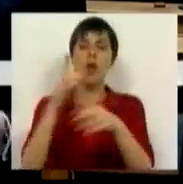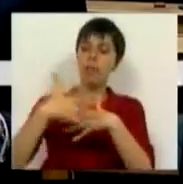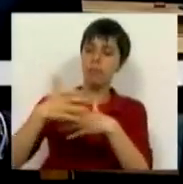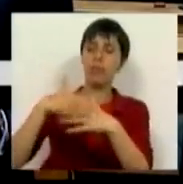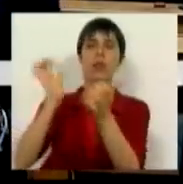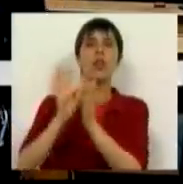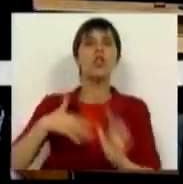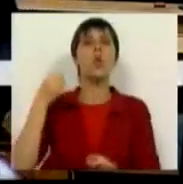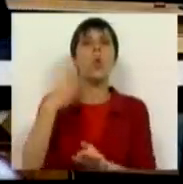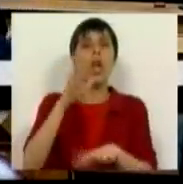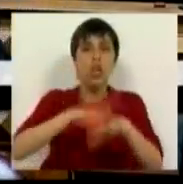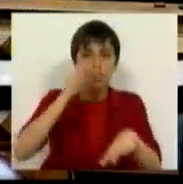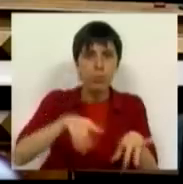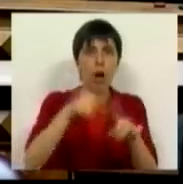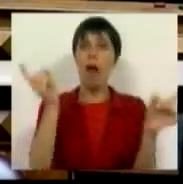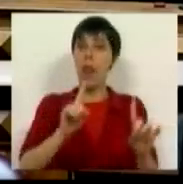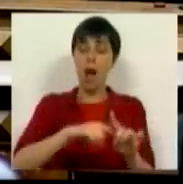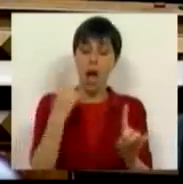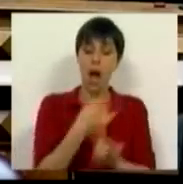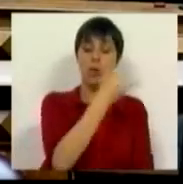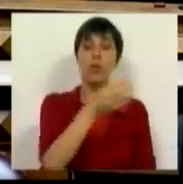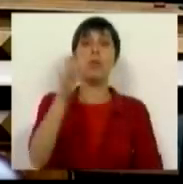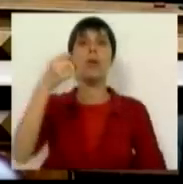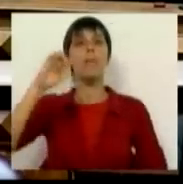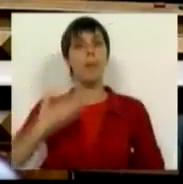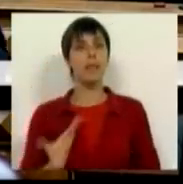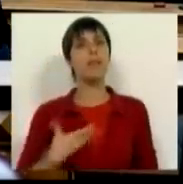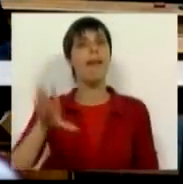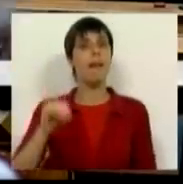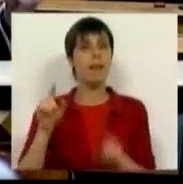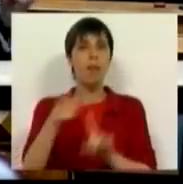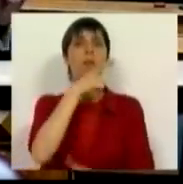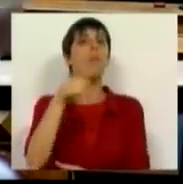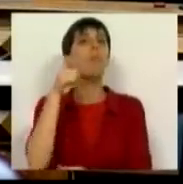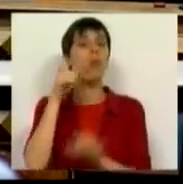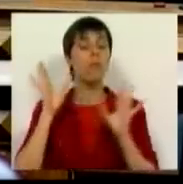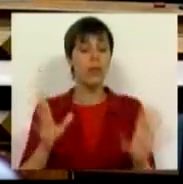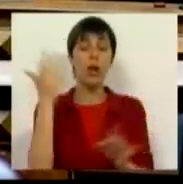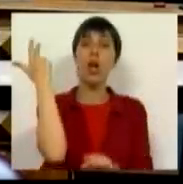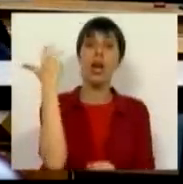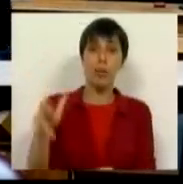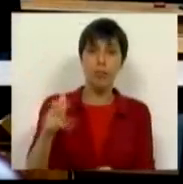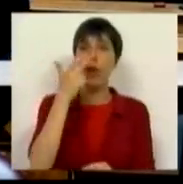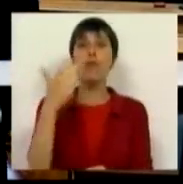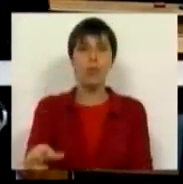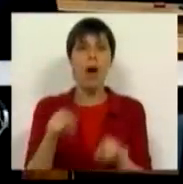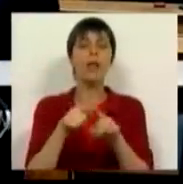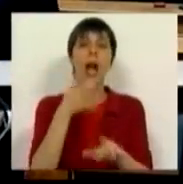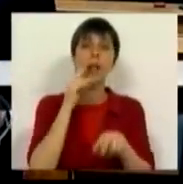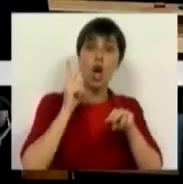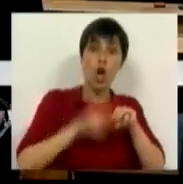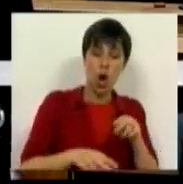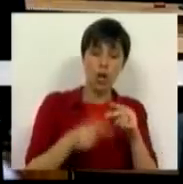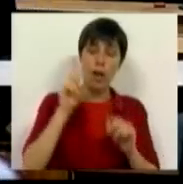contribuição de solidariedade que está em causa. Em 2012 o PSD e o CDS prometeram aos reformados que com os